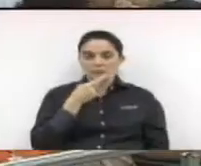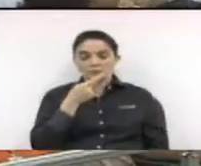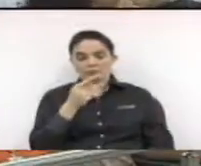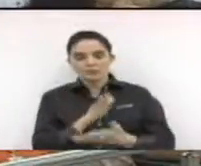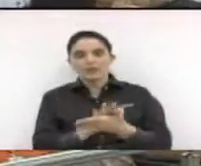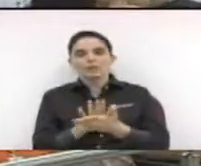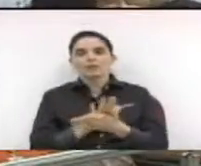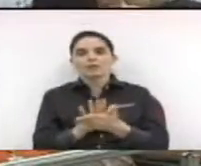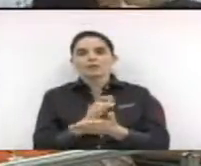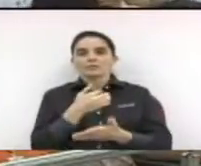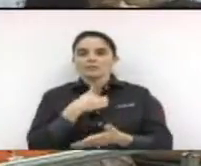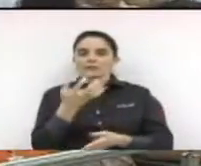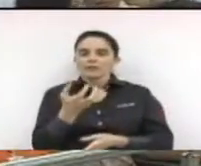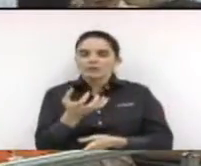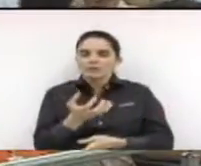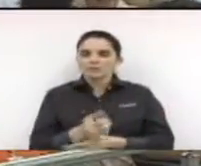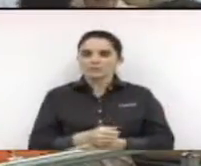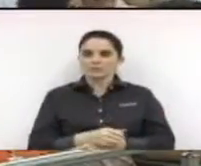a todos